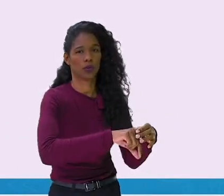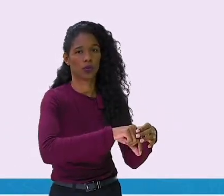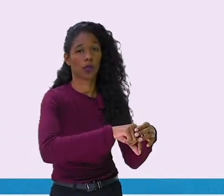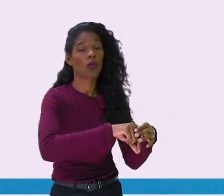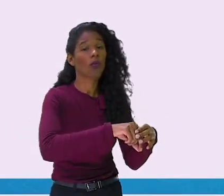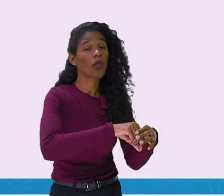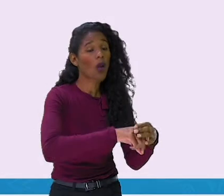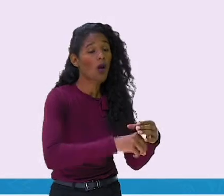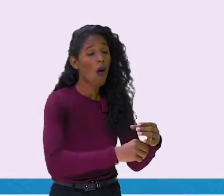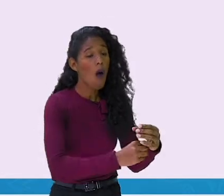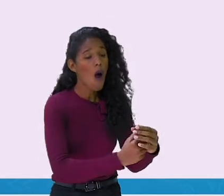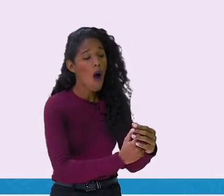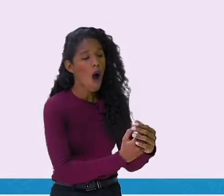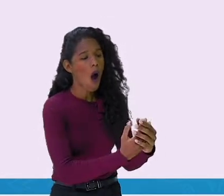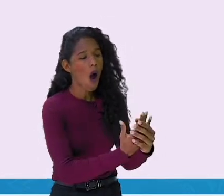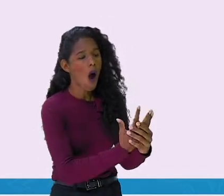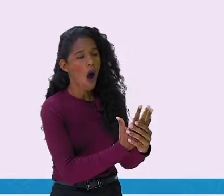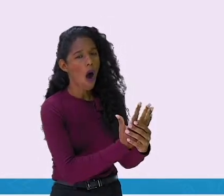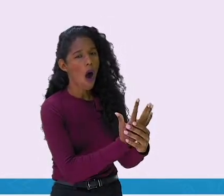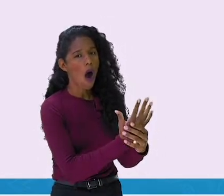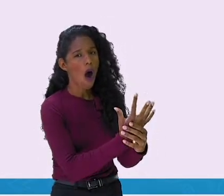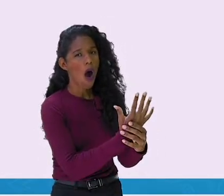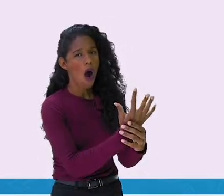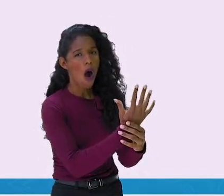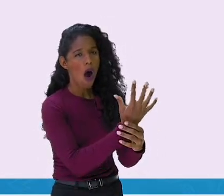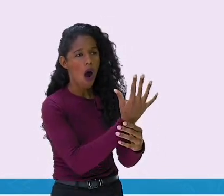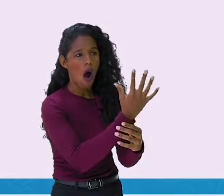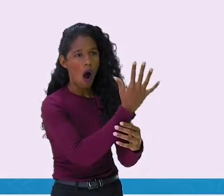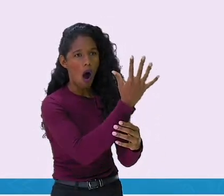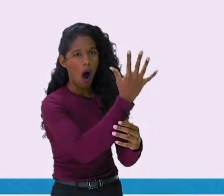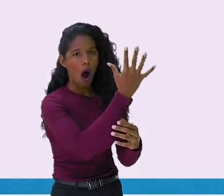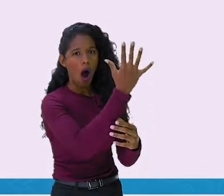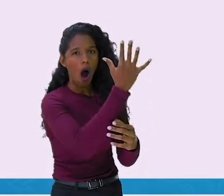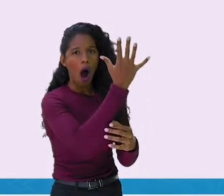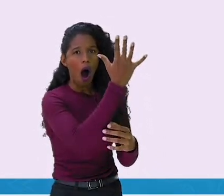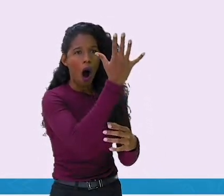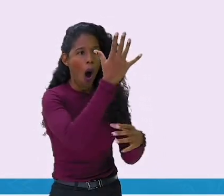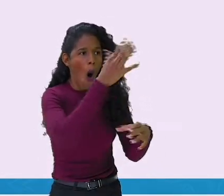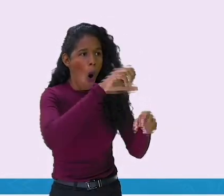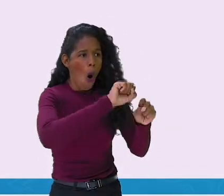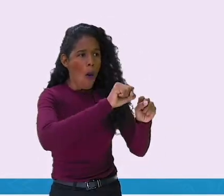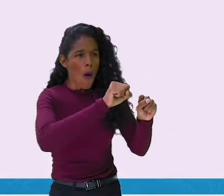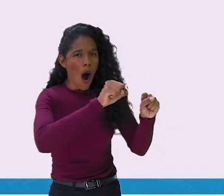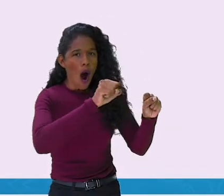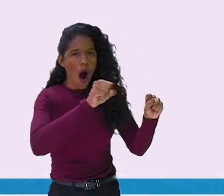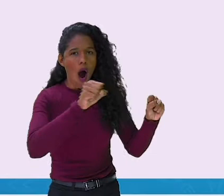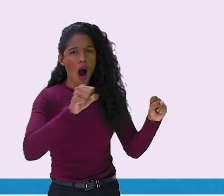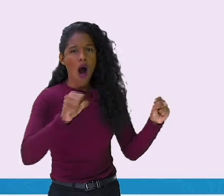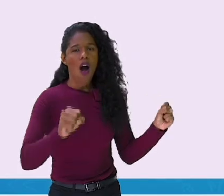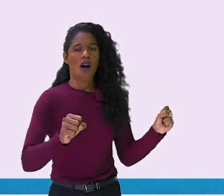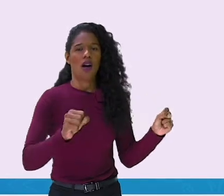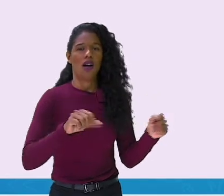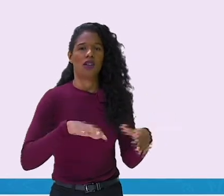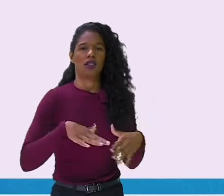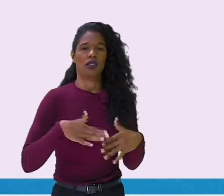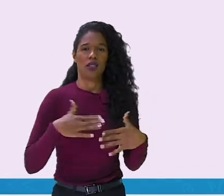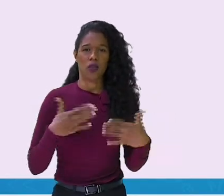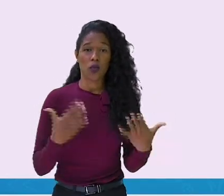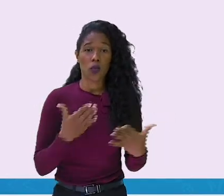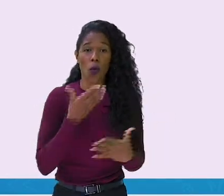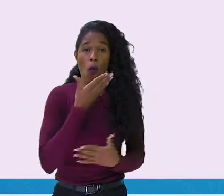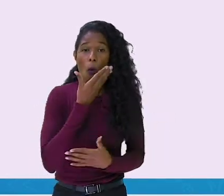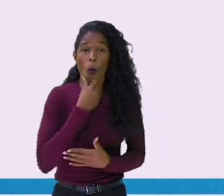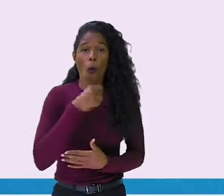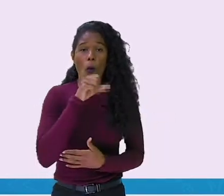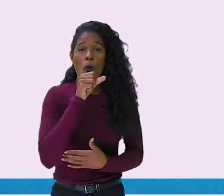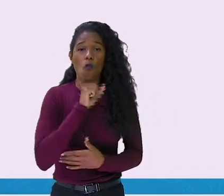cresceu, cresceu e ficou grandão, grandão, O vovô